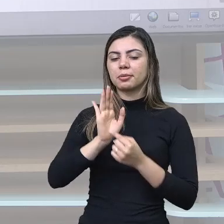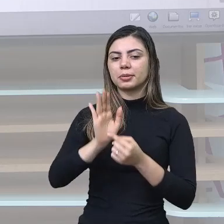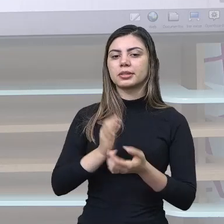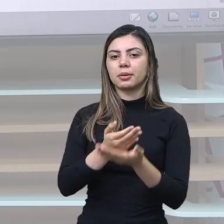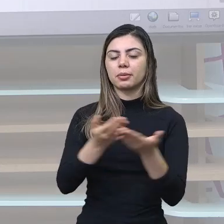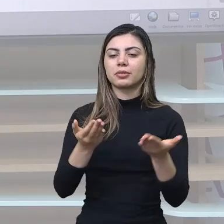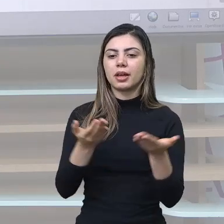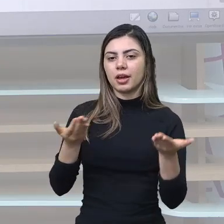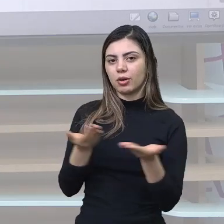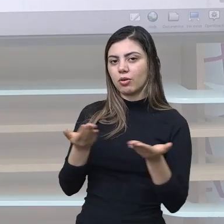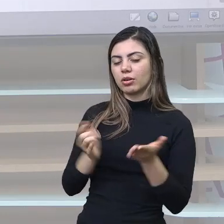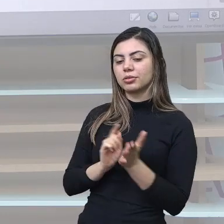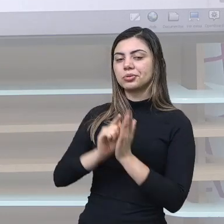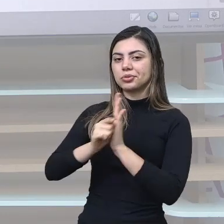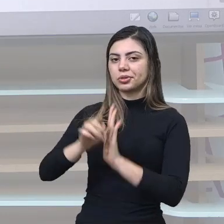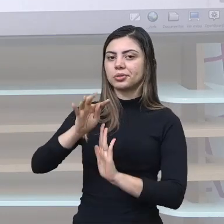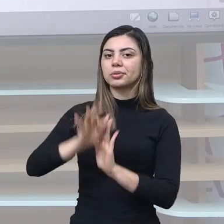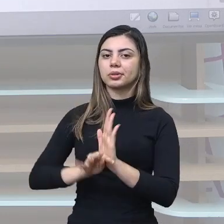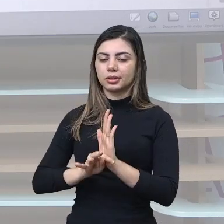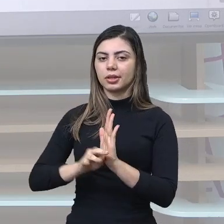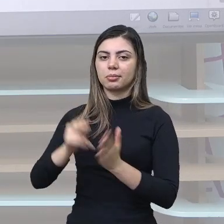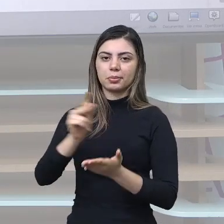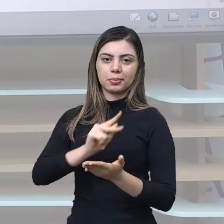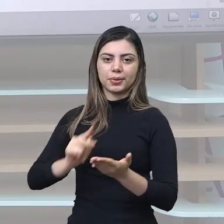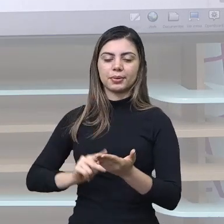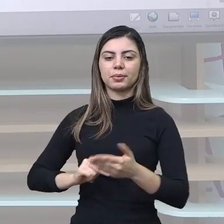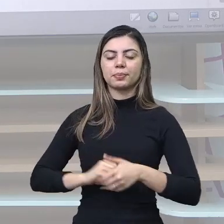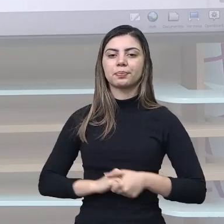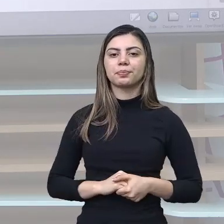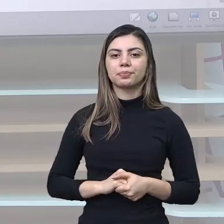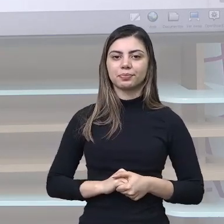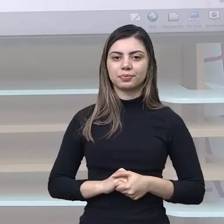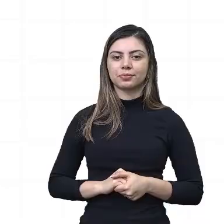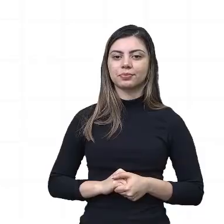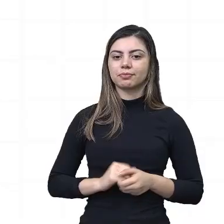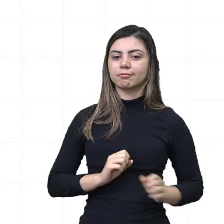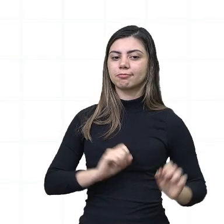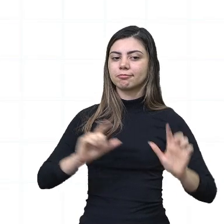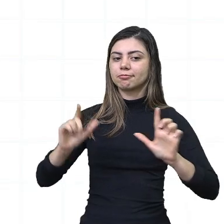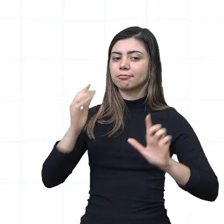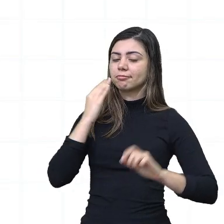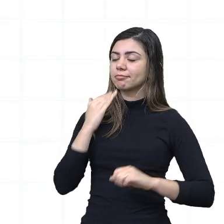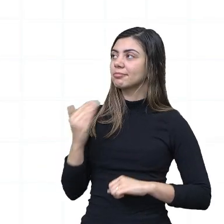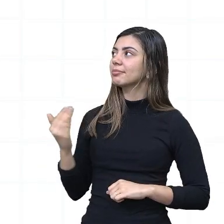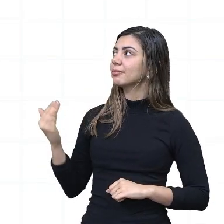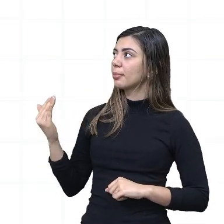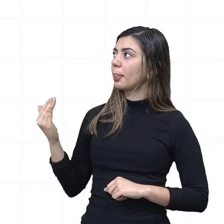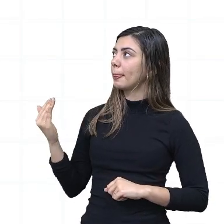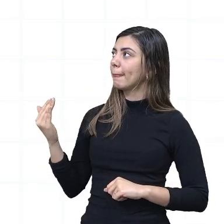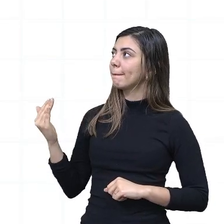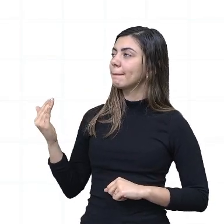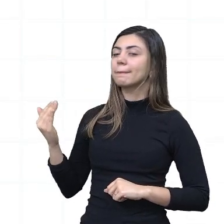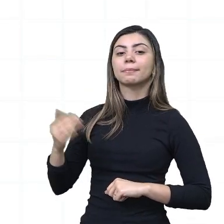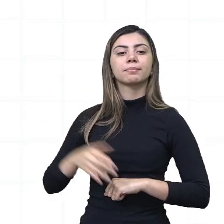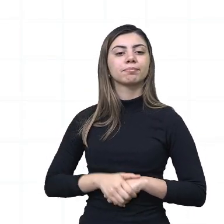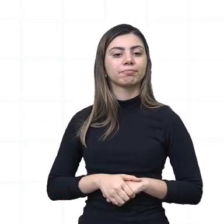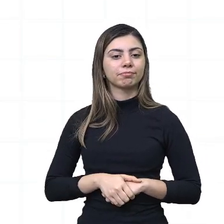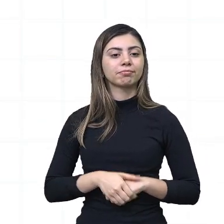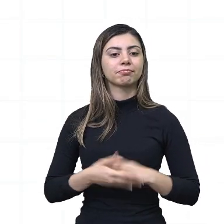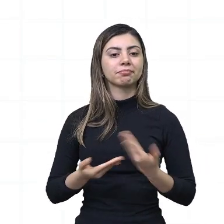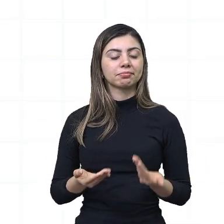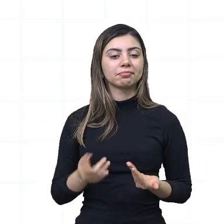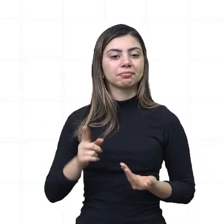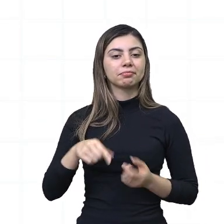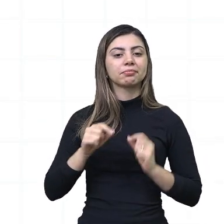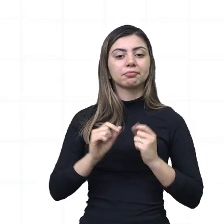esse gênero textual poema. Acompanha aí na tela. Pequena crônica